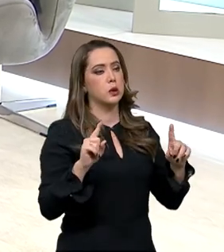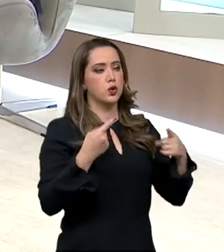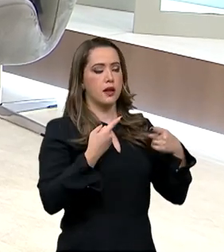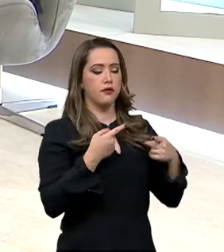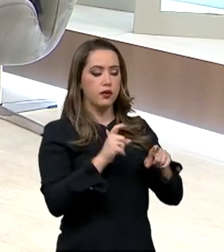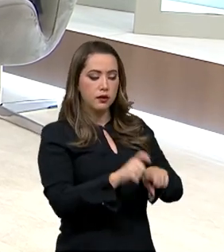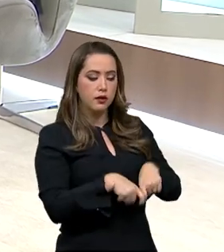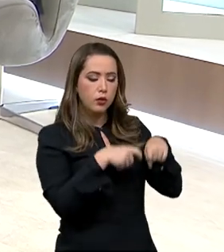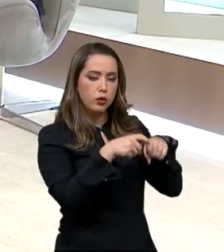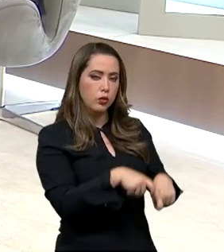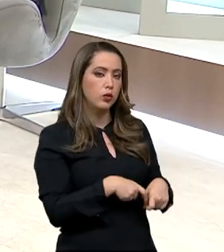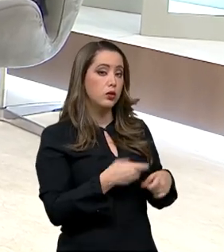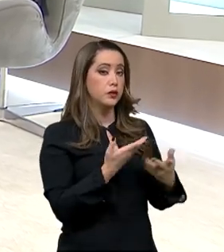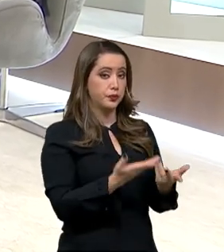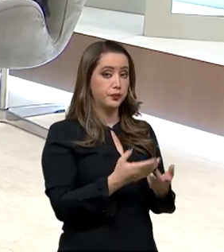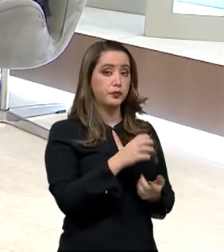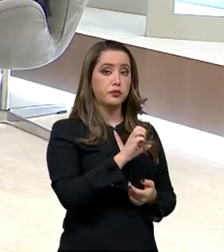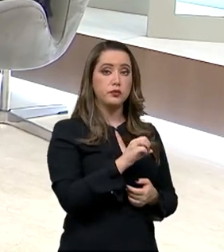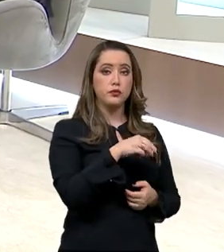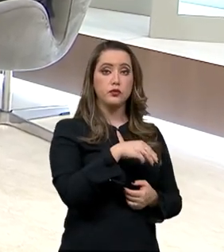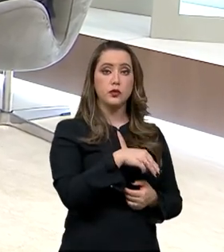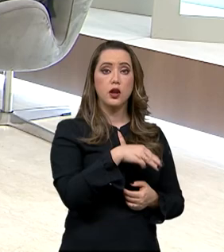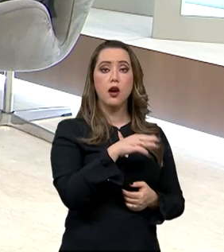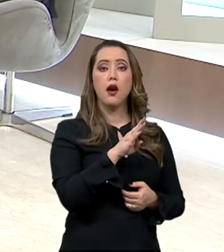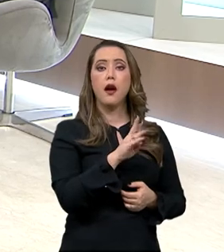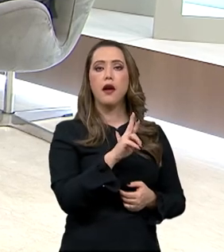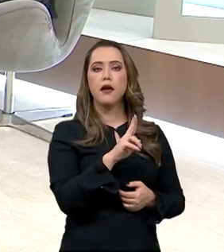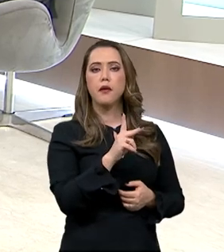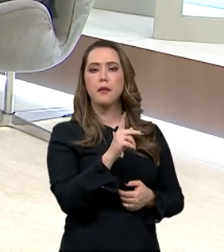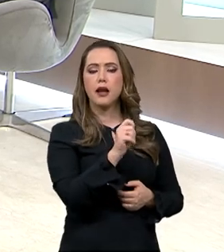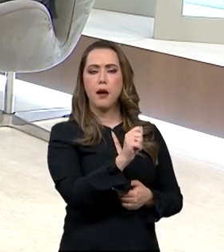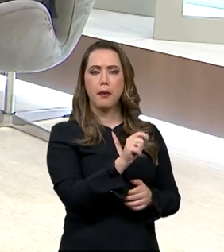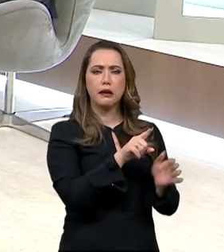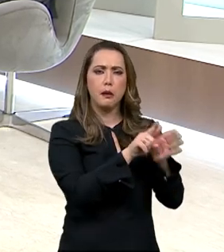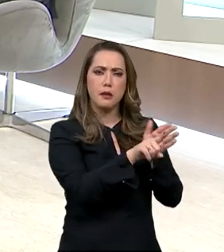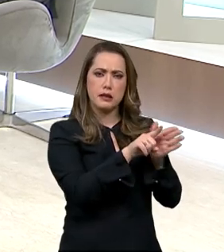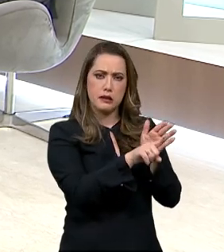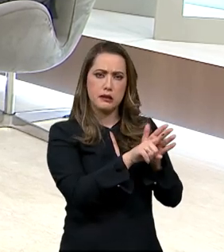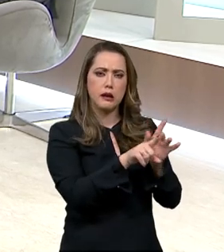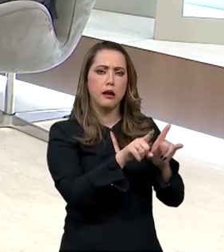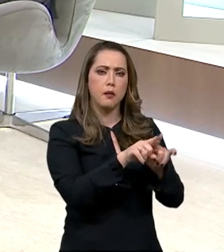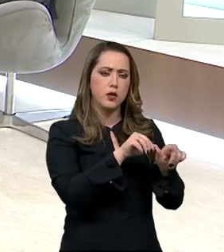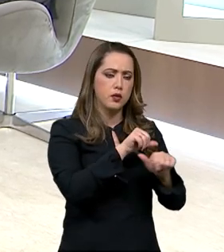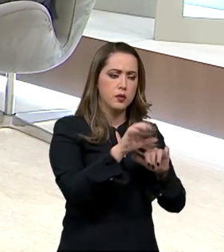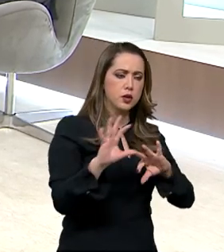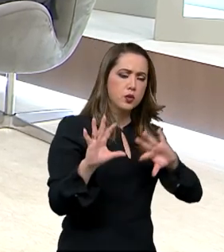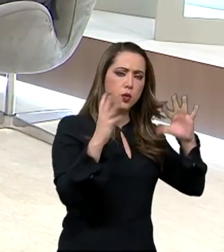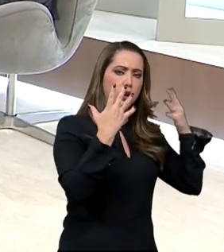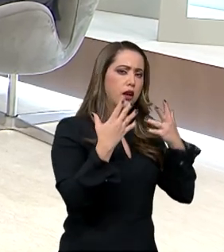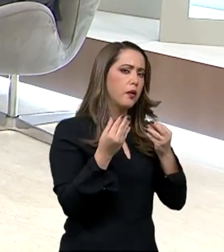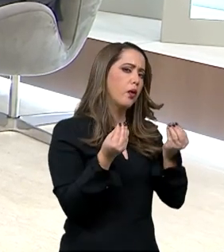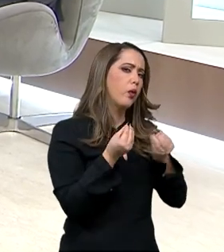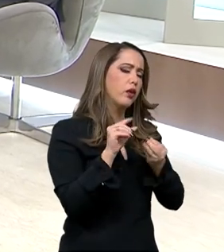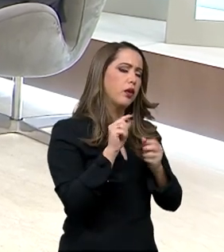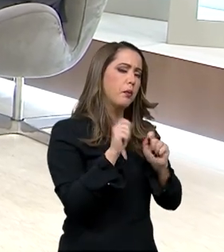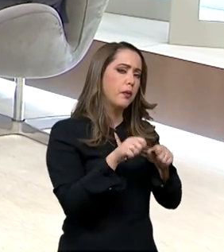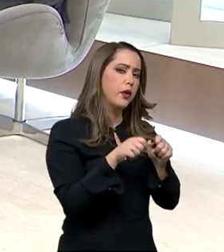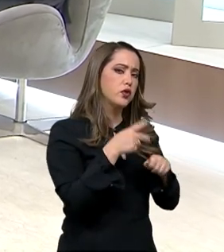saber do senhor aí se a Embrapa está colocando foco nas pesquisas nessa linha, se tem alguma coisa aí